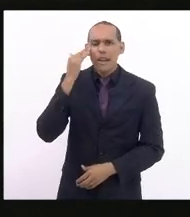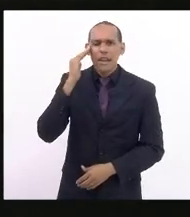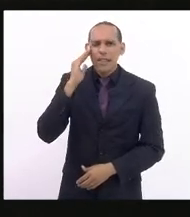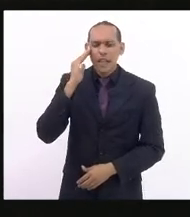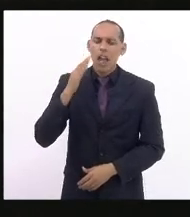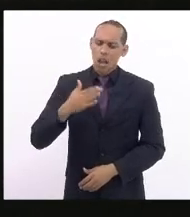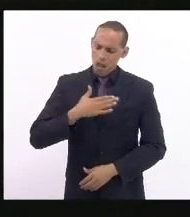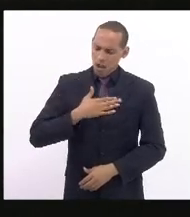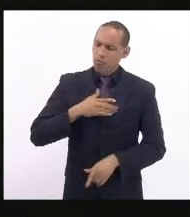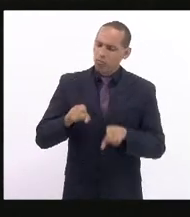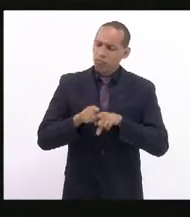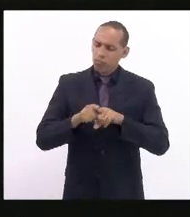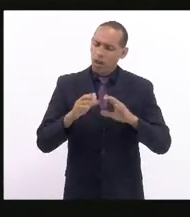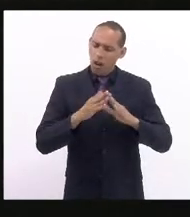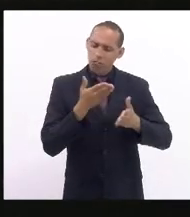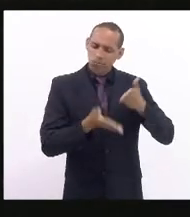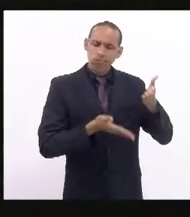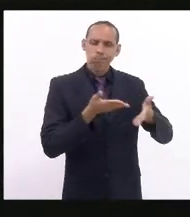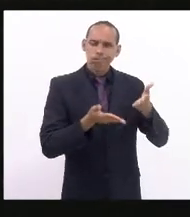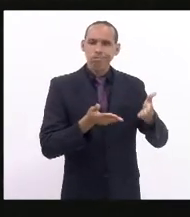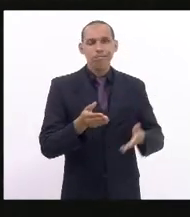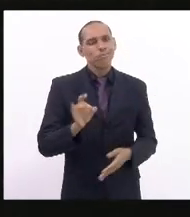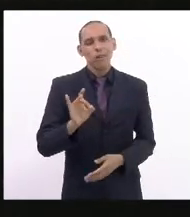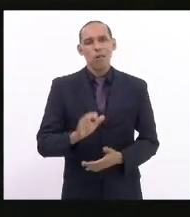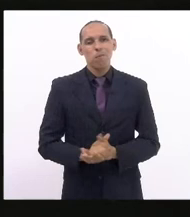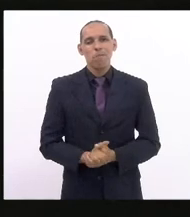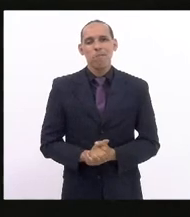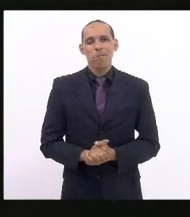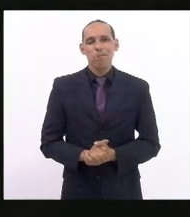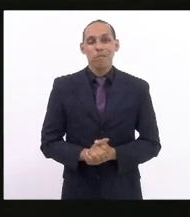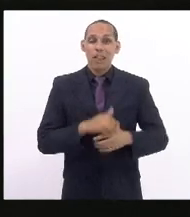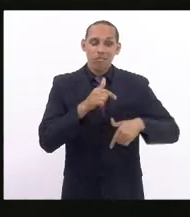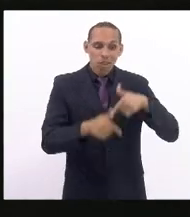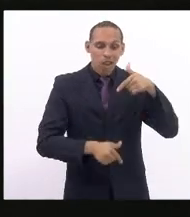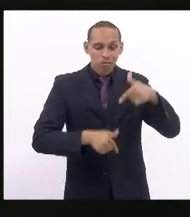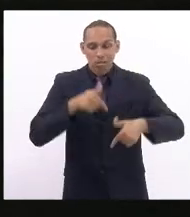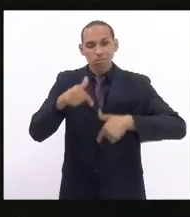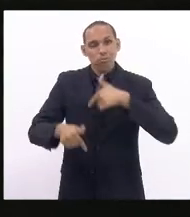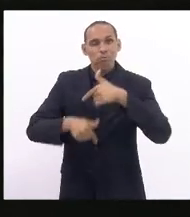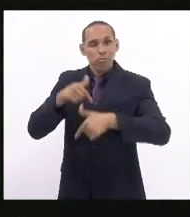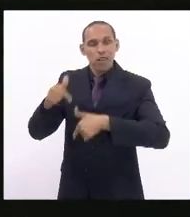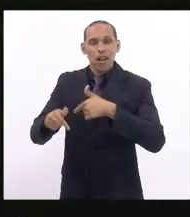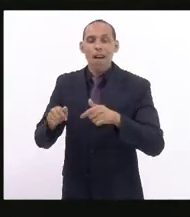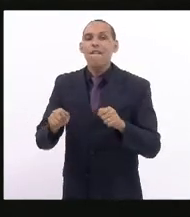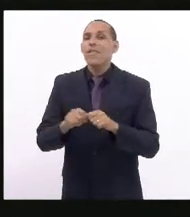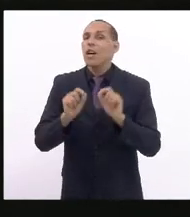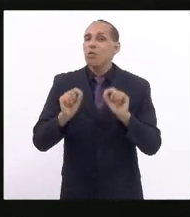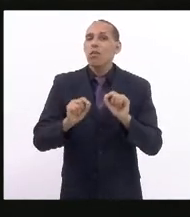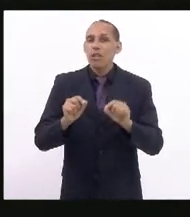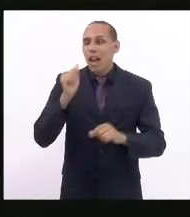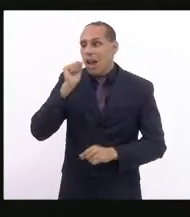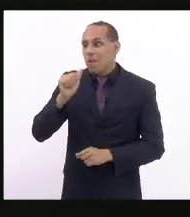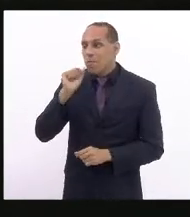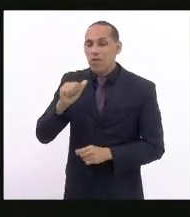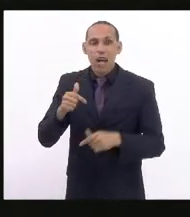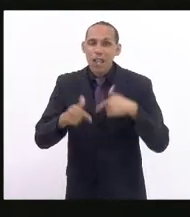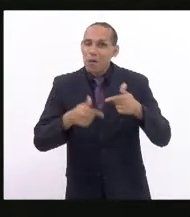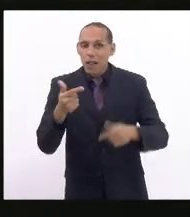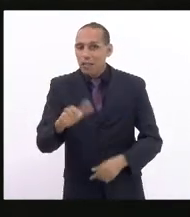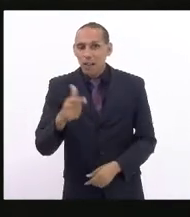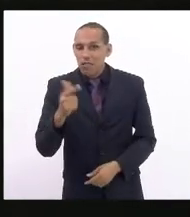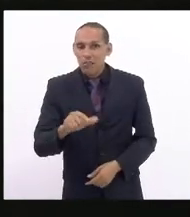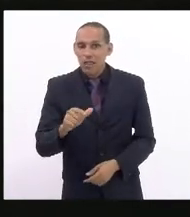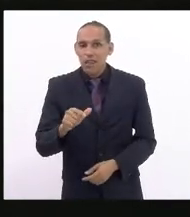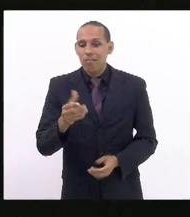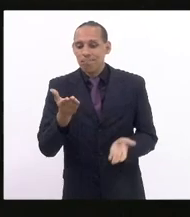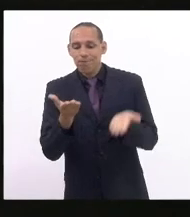também é sua. No mercado de trabalho foi a falta de emprego que desestabilizou a vida das mulheres no tempo da